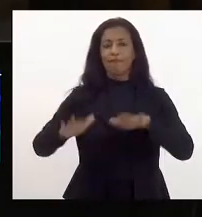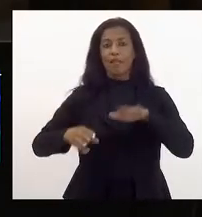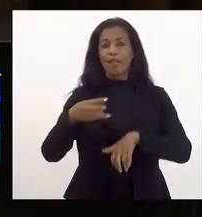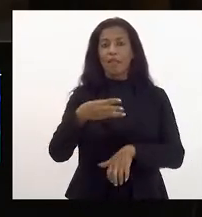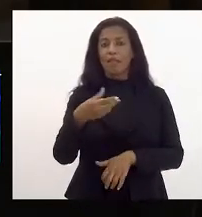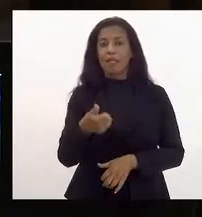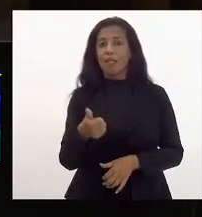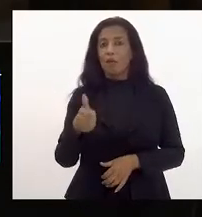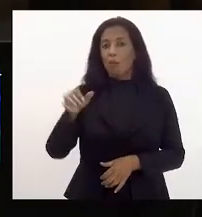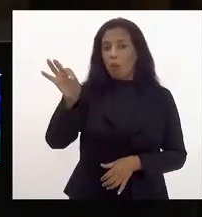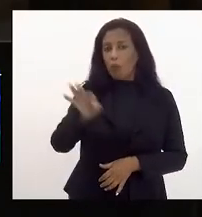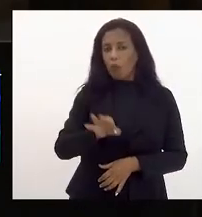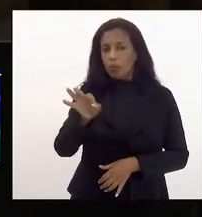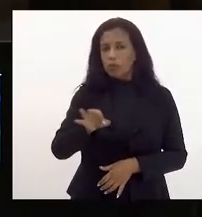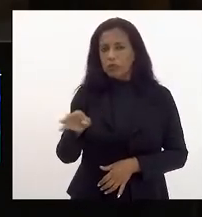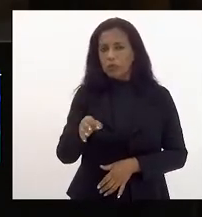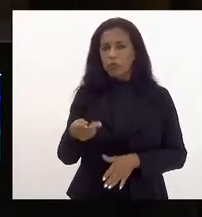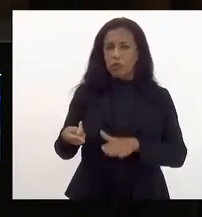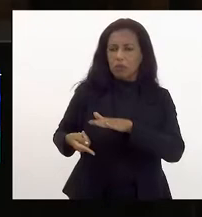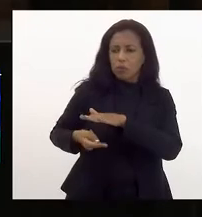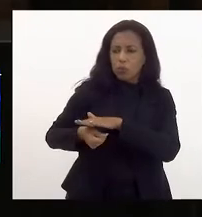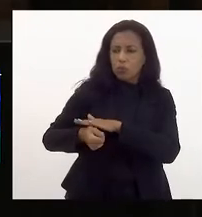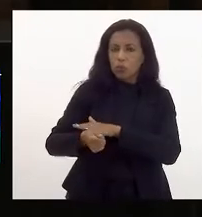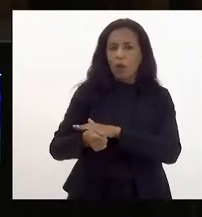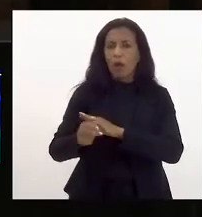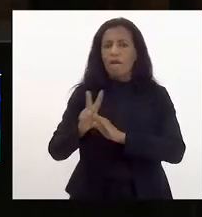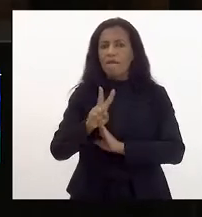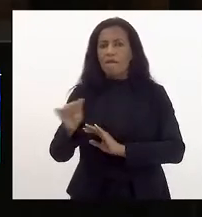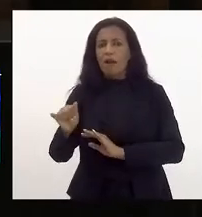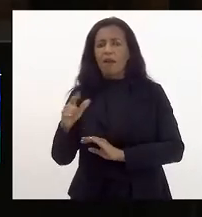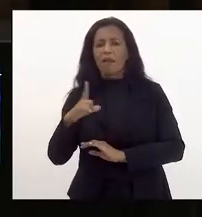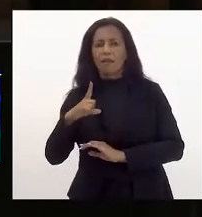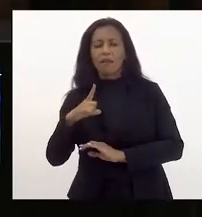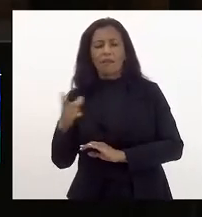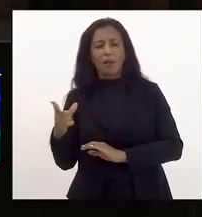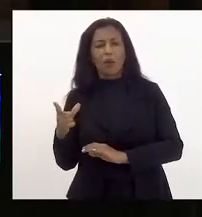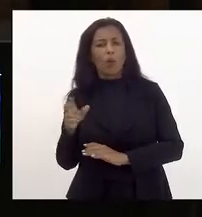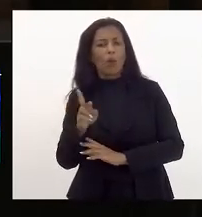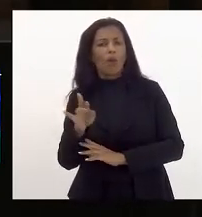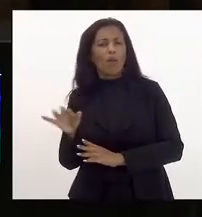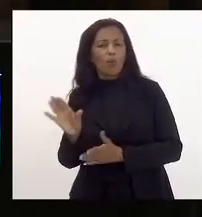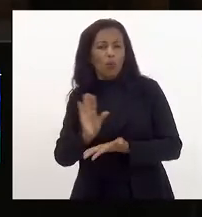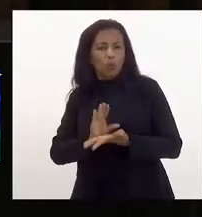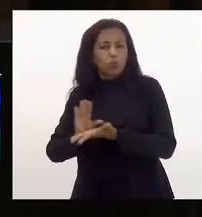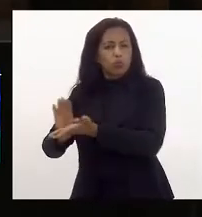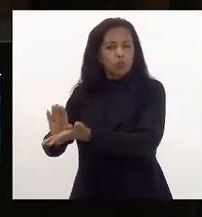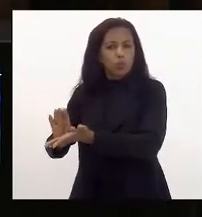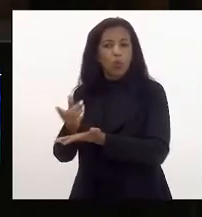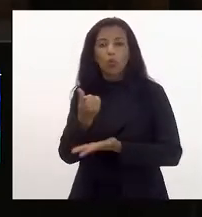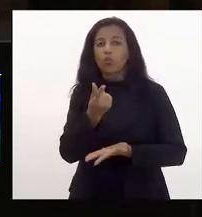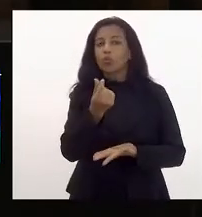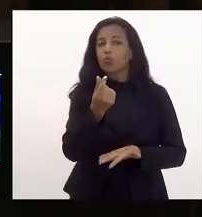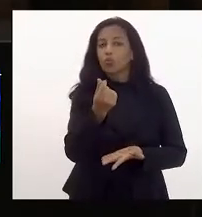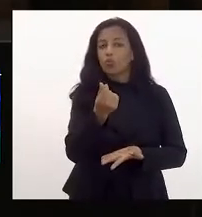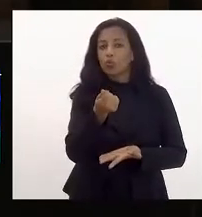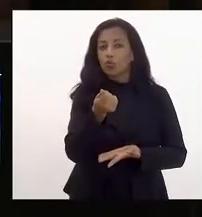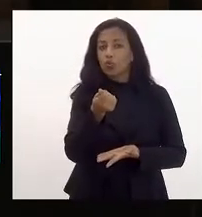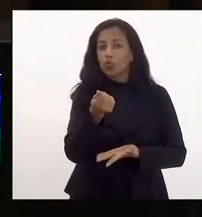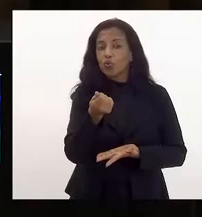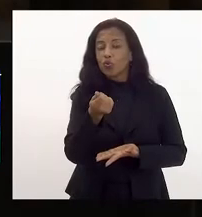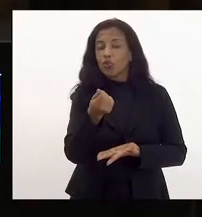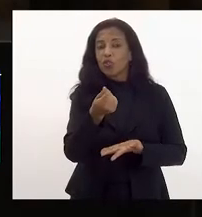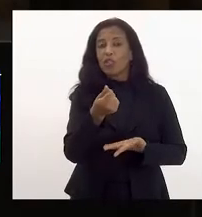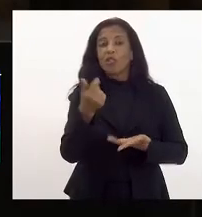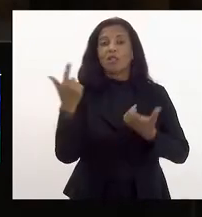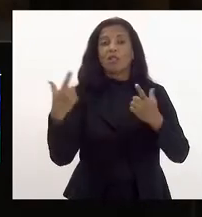% desse investimento terá como fonte de recursos o dinheiro advindo